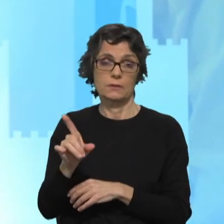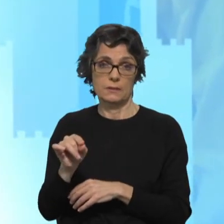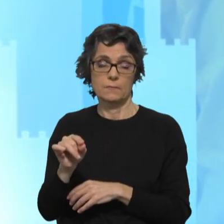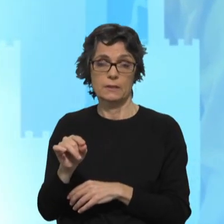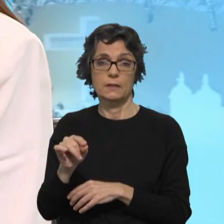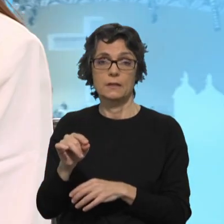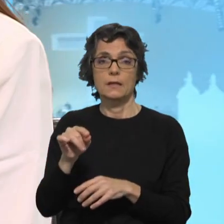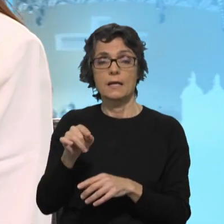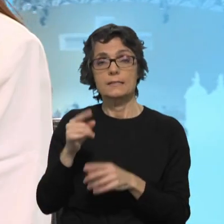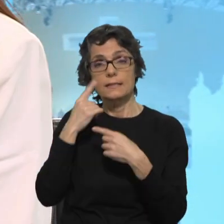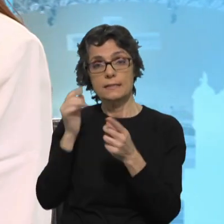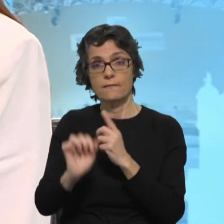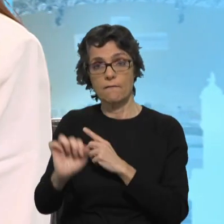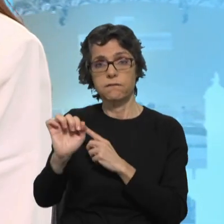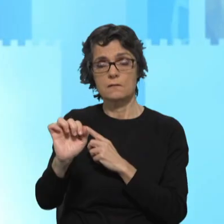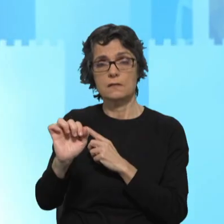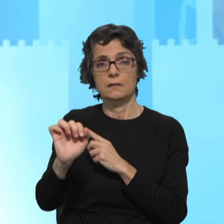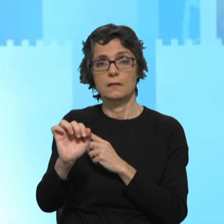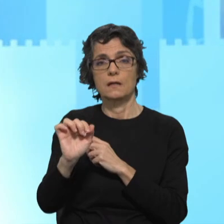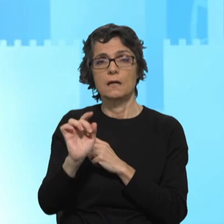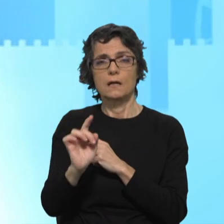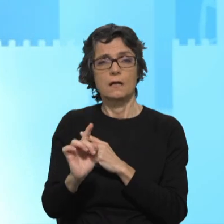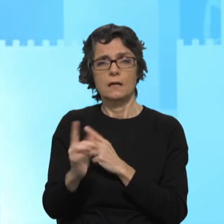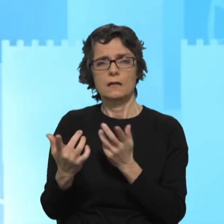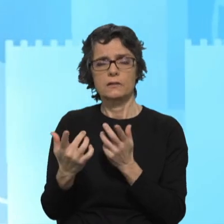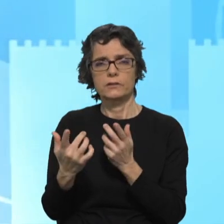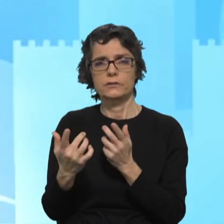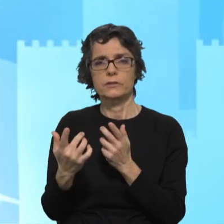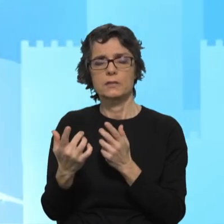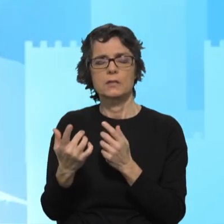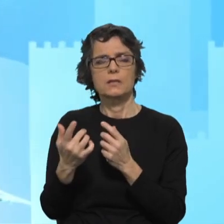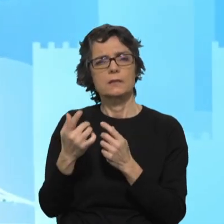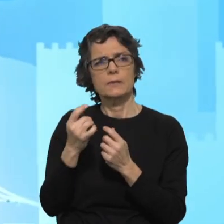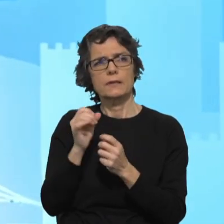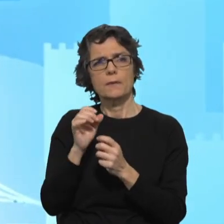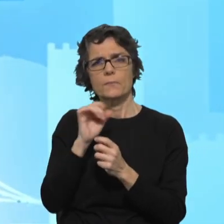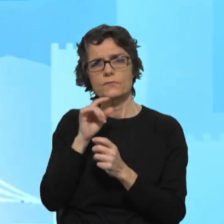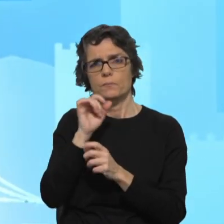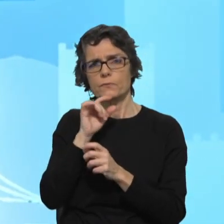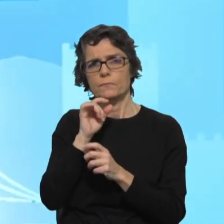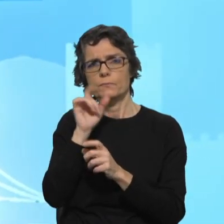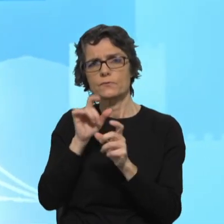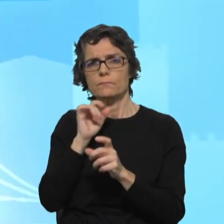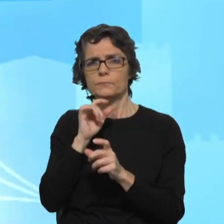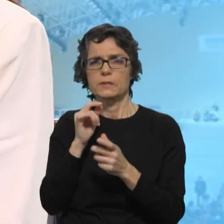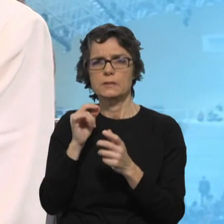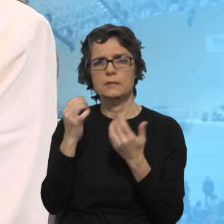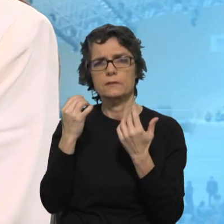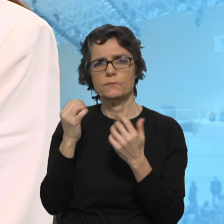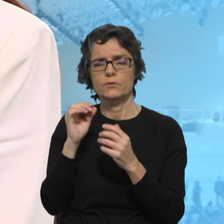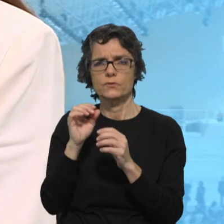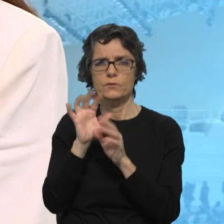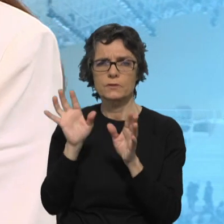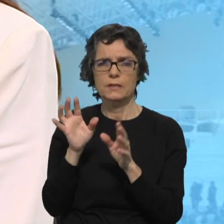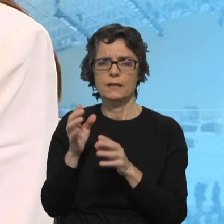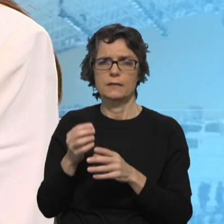Cruz, que iniciativa é esta e que oportunidade é também para este esclarecimento dos eleitores? Esta iniciativa